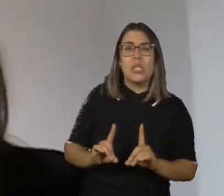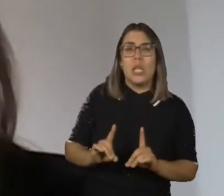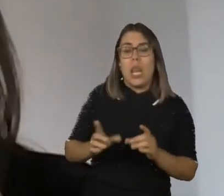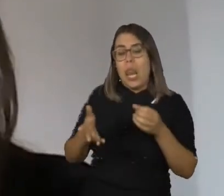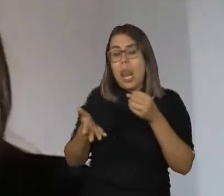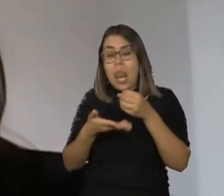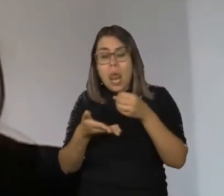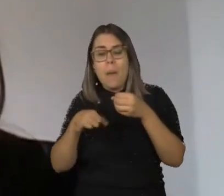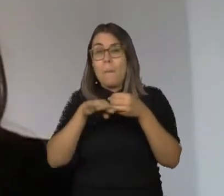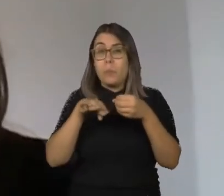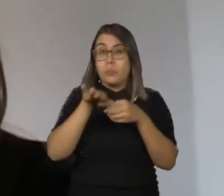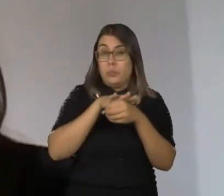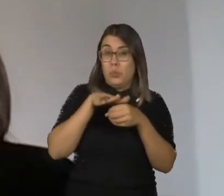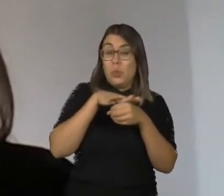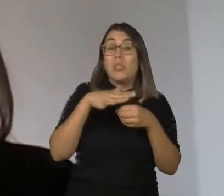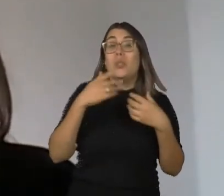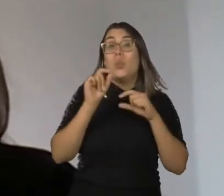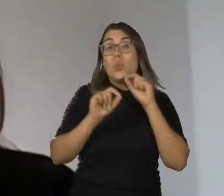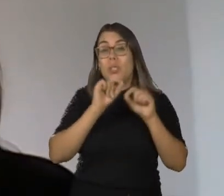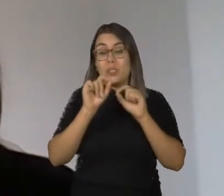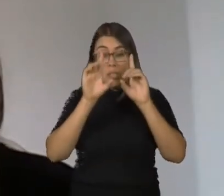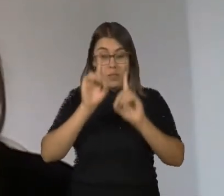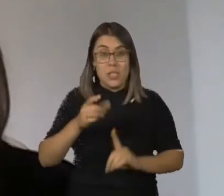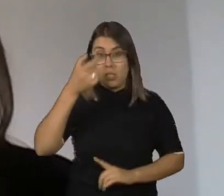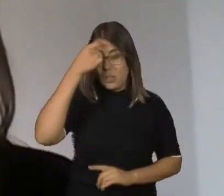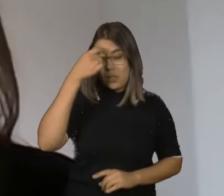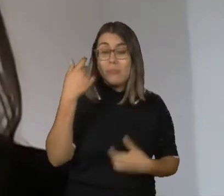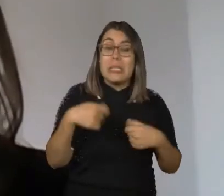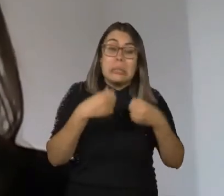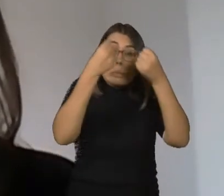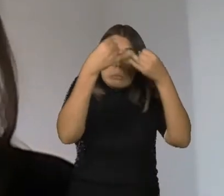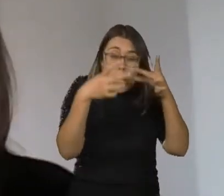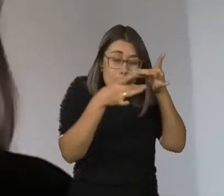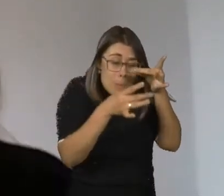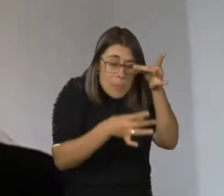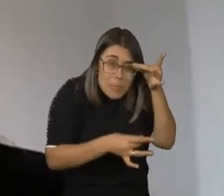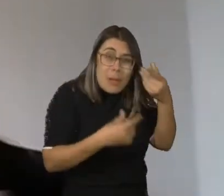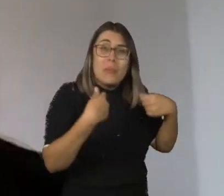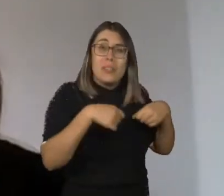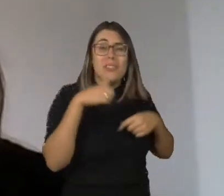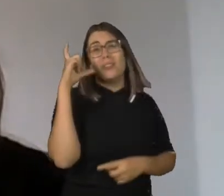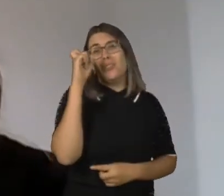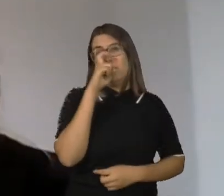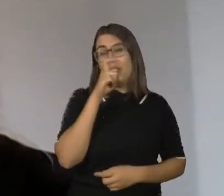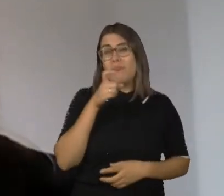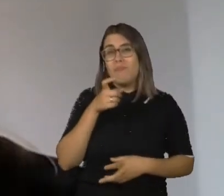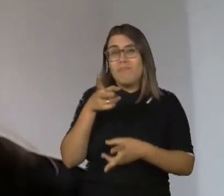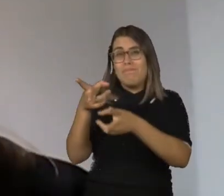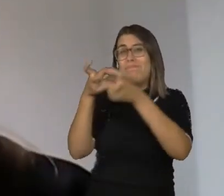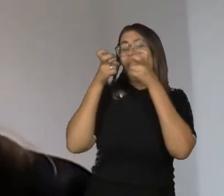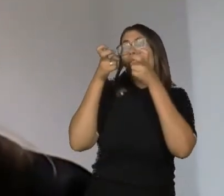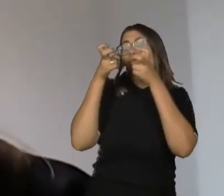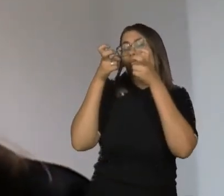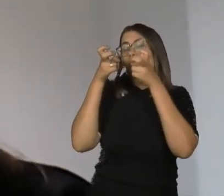moderada, nós vamos ver uma série de descrições. Mesmo sendo uma explicação detalhada, é muito difícil identificar essas